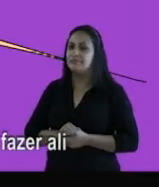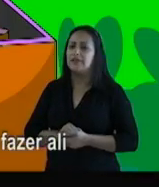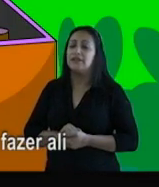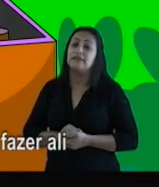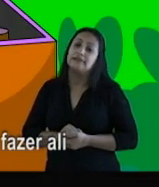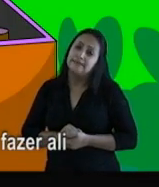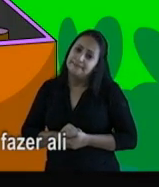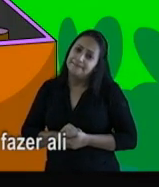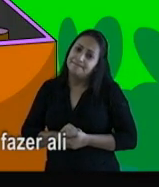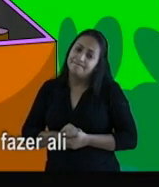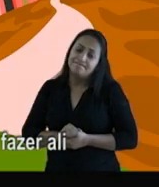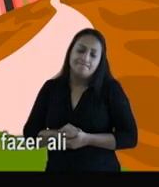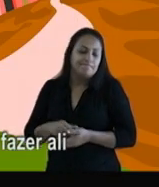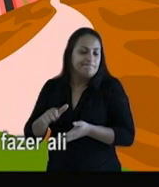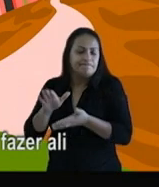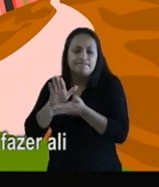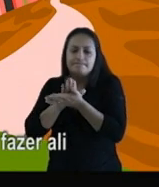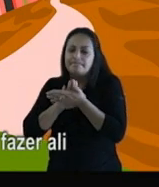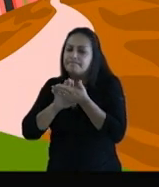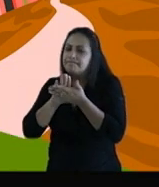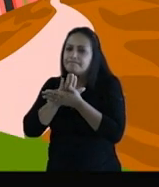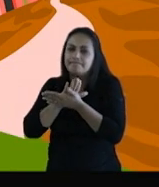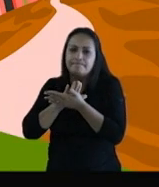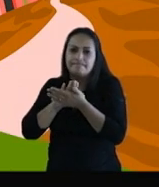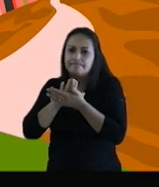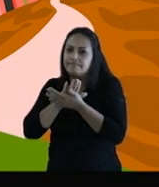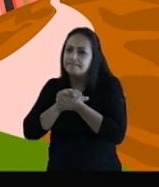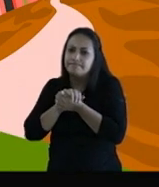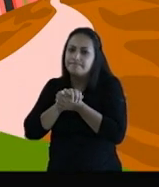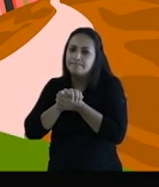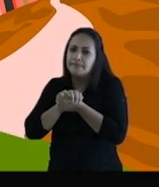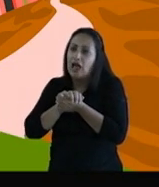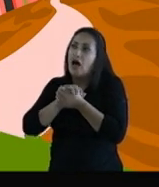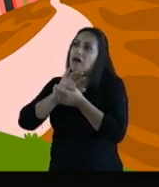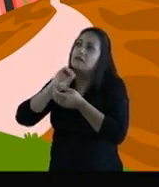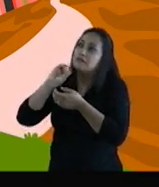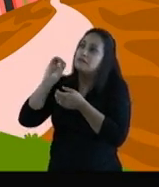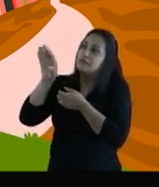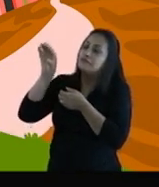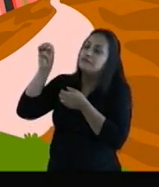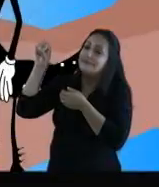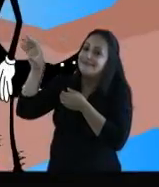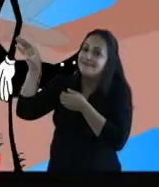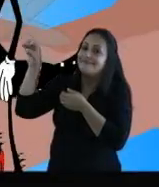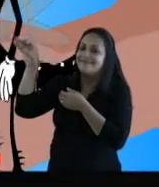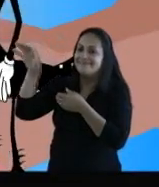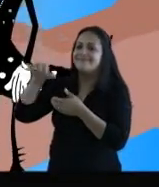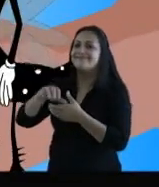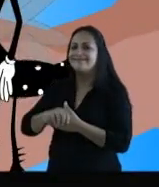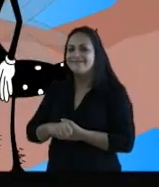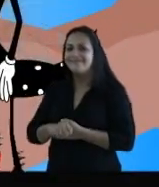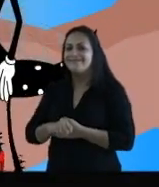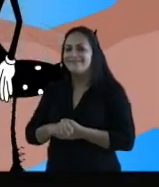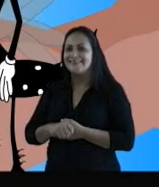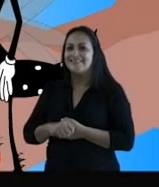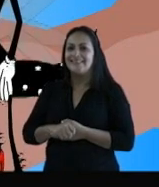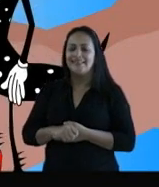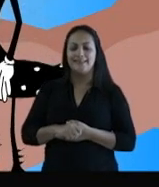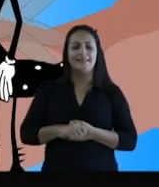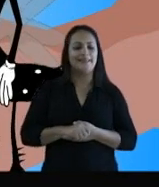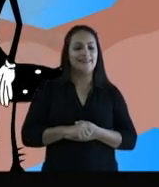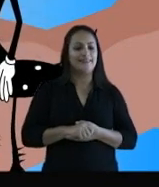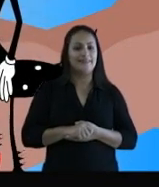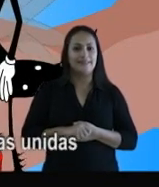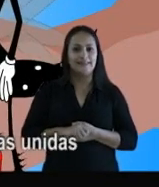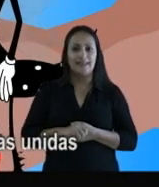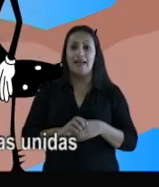que não tinha mais nada pra fazer ali. Bateu asas e voou. E aí, gente. A EGIPTE